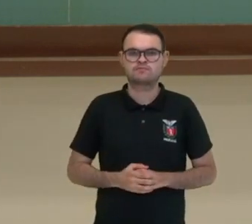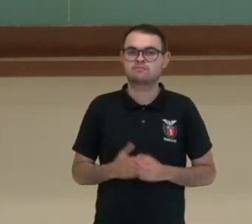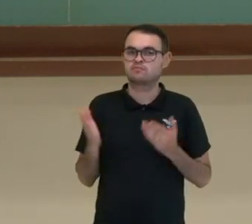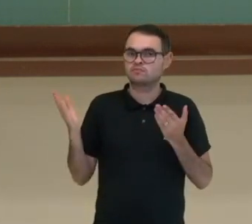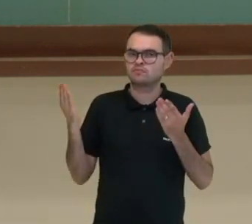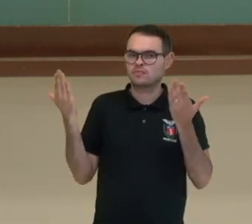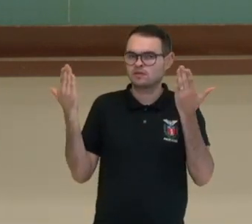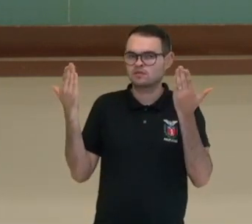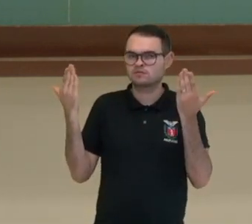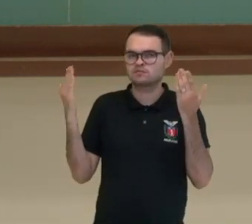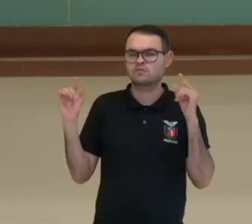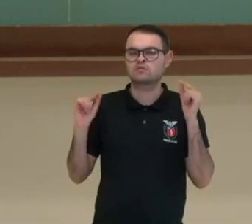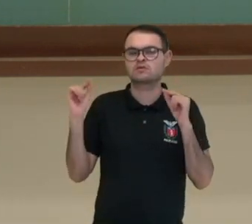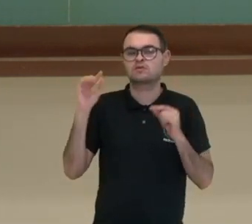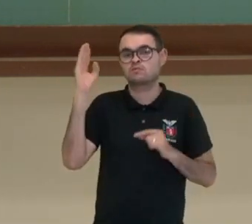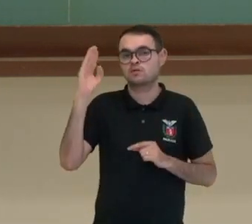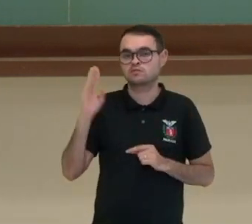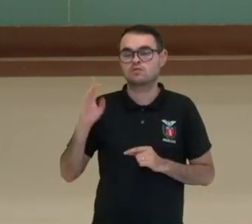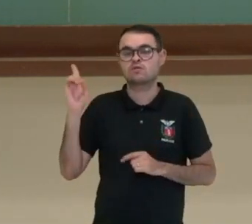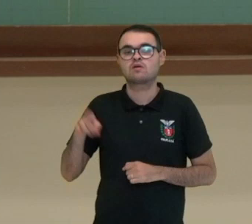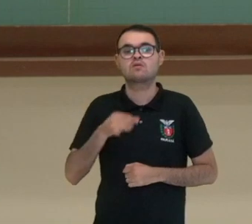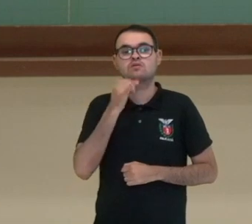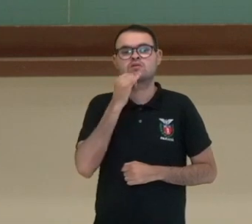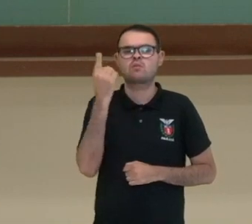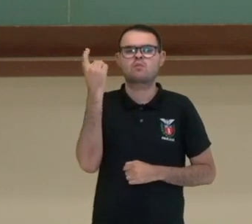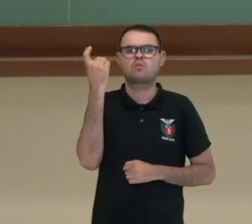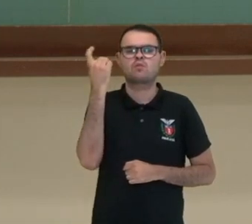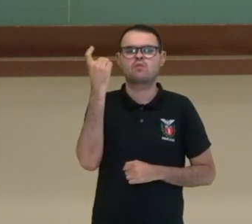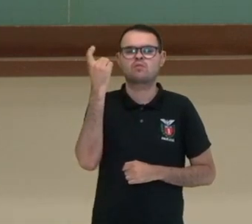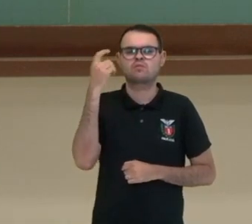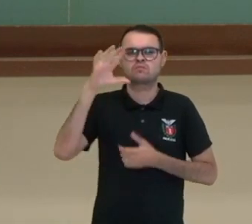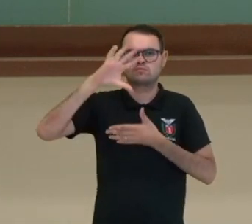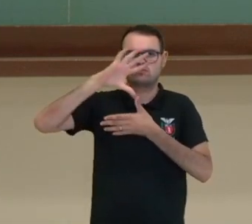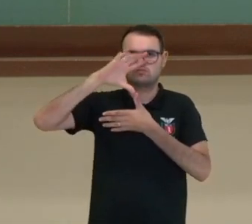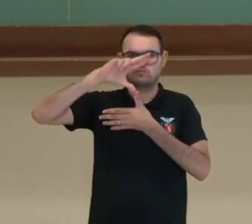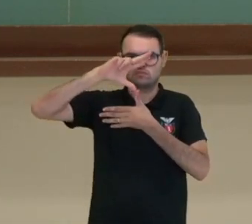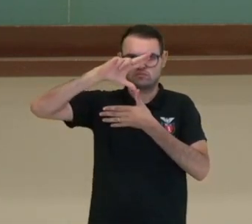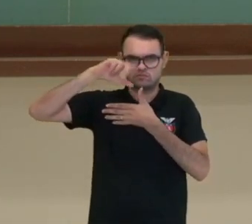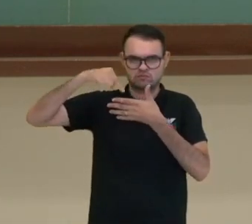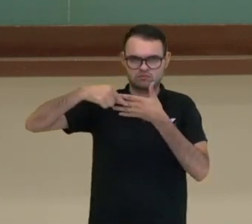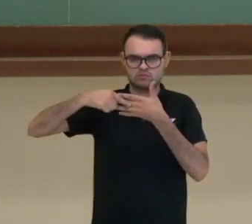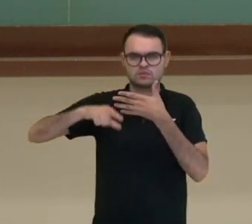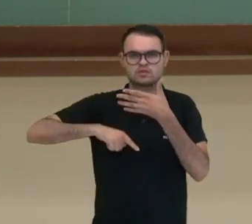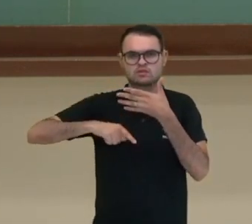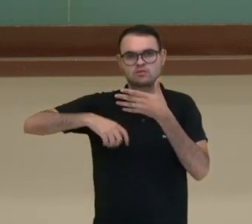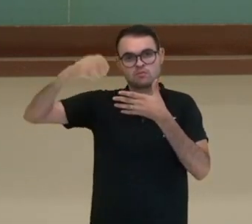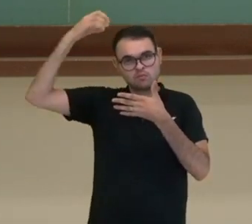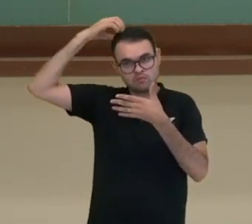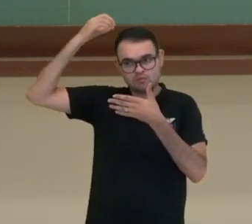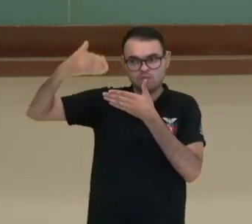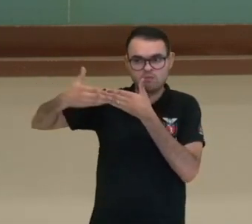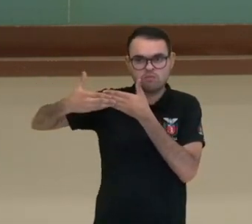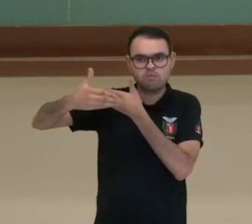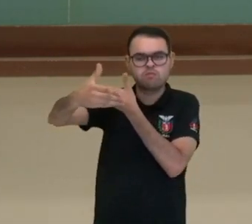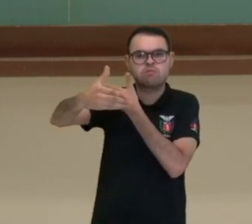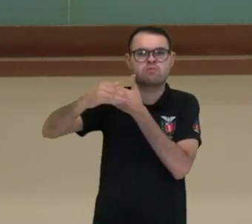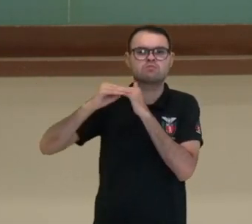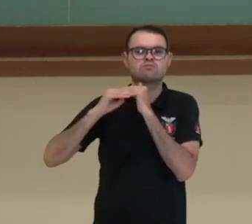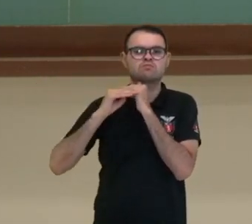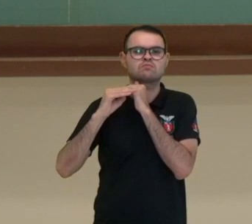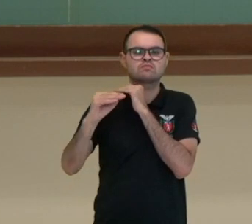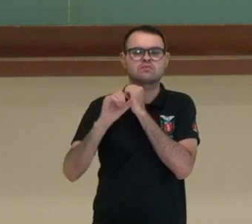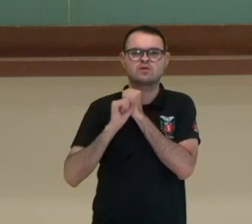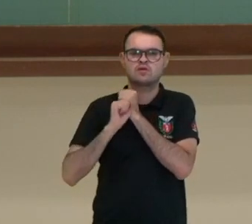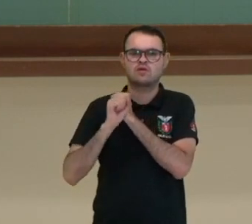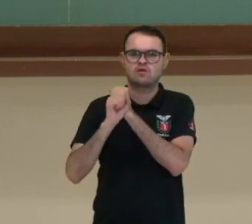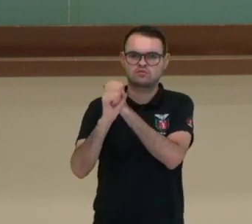analisar que o Brasil foi um exemplo único na América Latina em que nós tivemos uma monarquia que realmente garantia estabilidade em uma longa